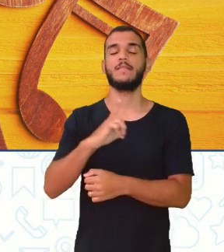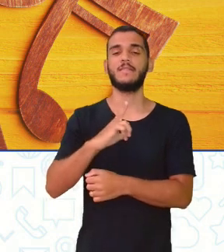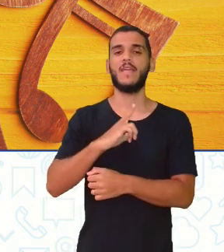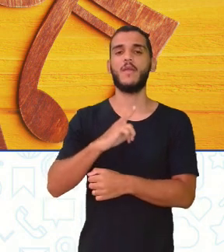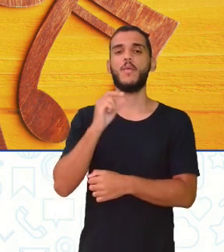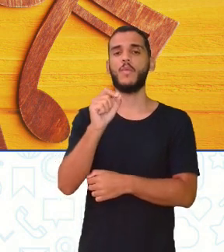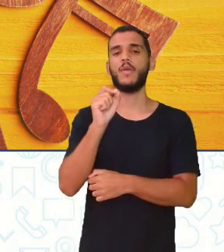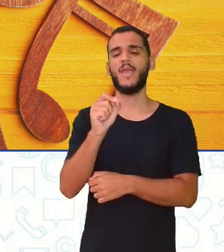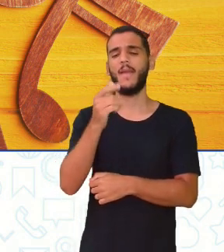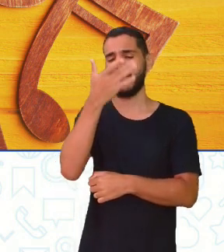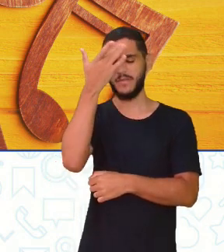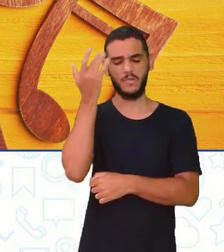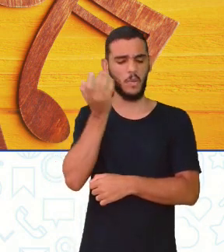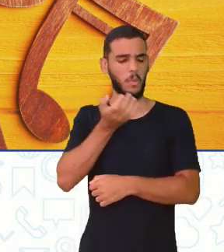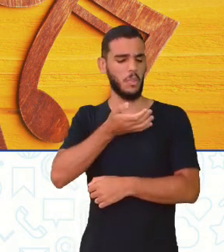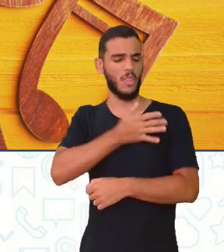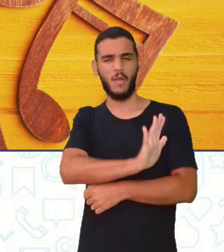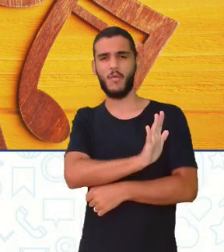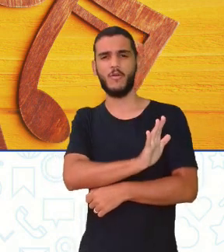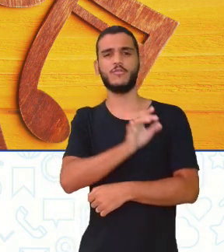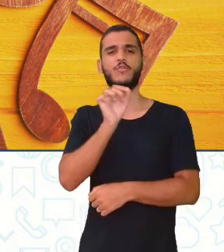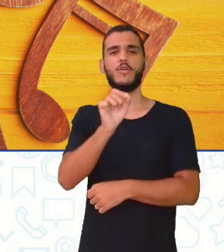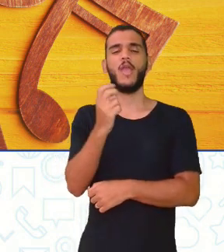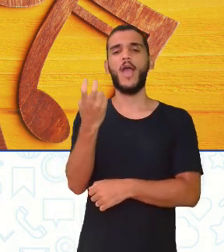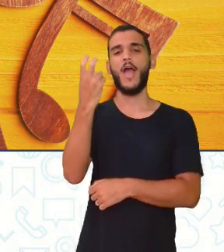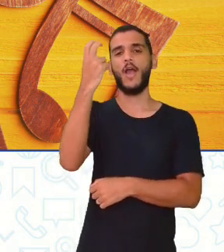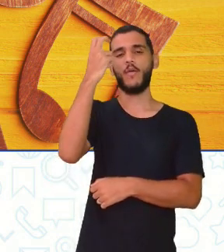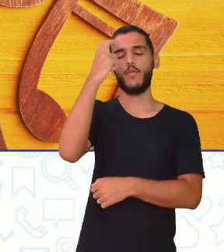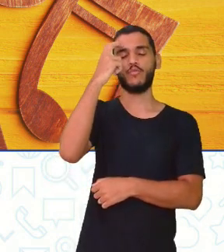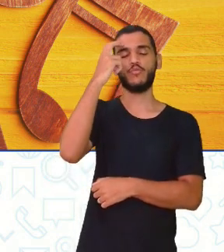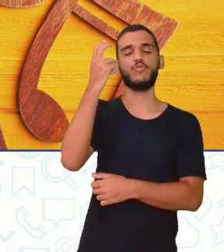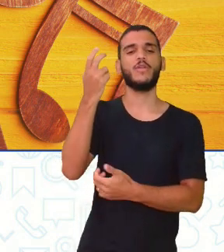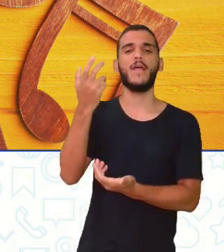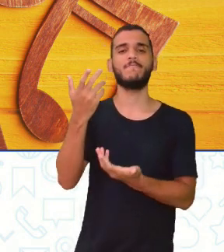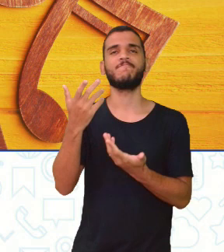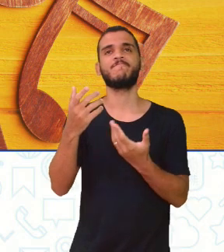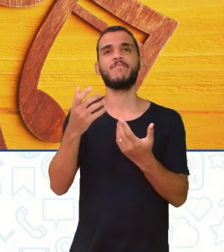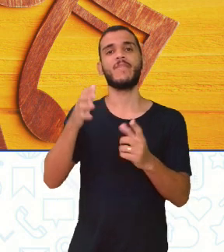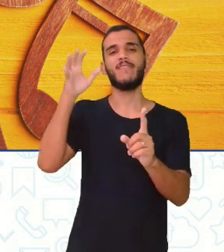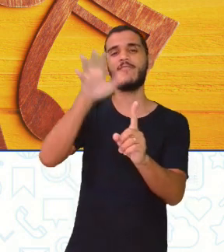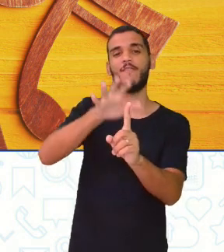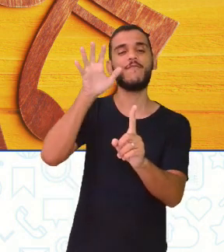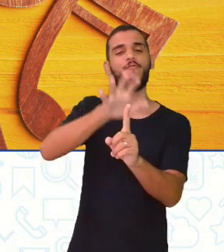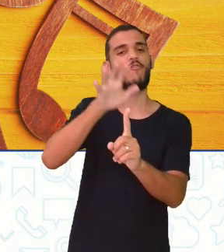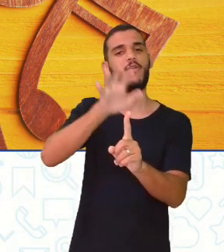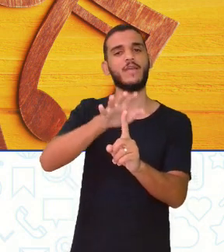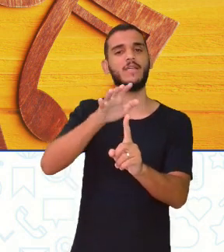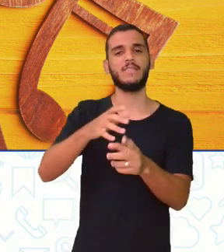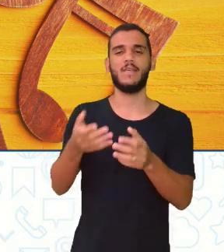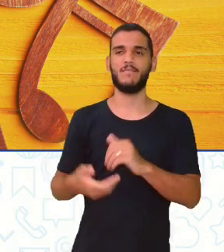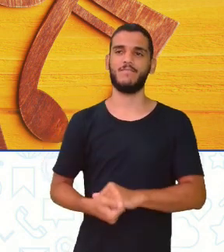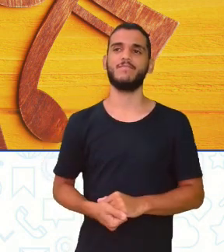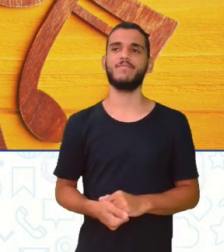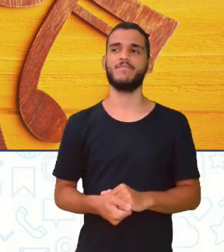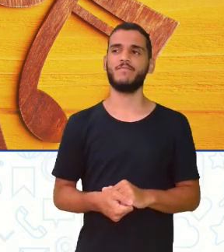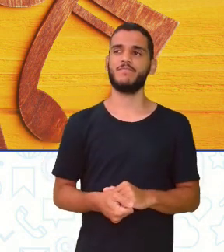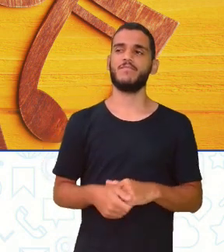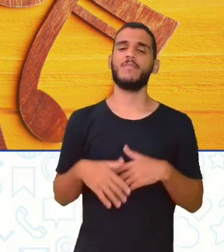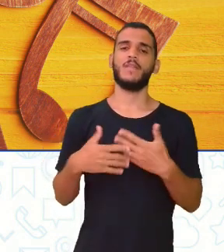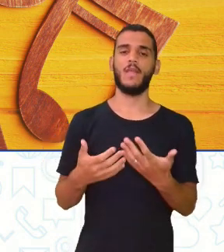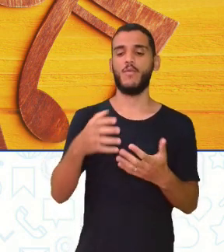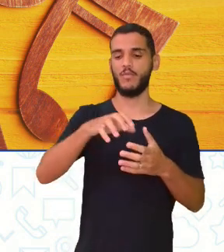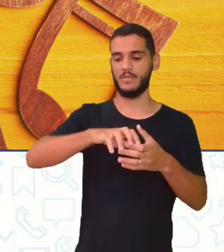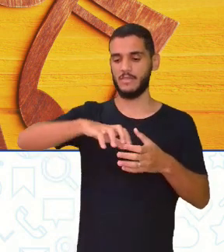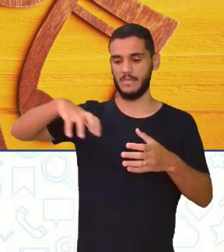intelectual à cultura de massa. Esse próprio termo cultura de massa, ele é quase problemático, né? Porque ele